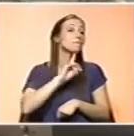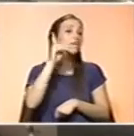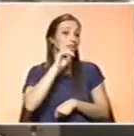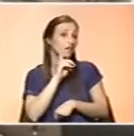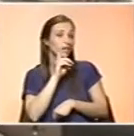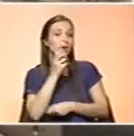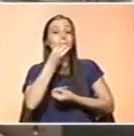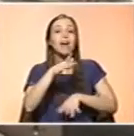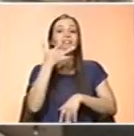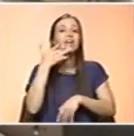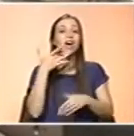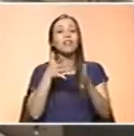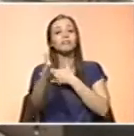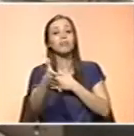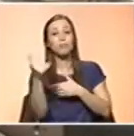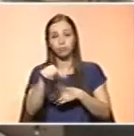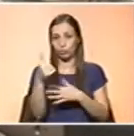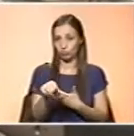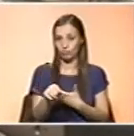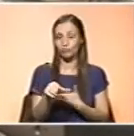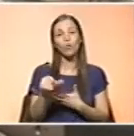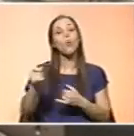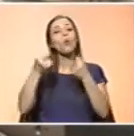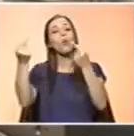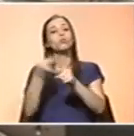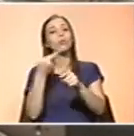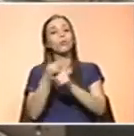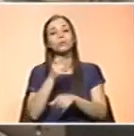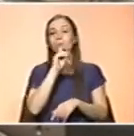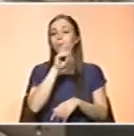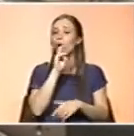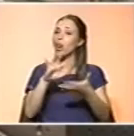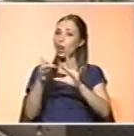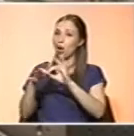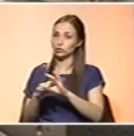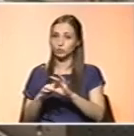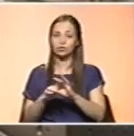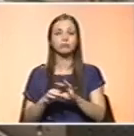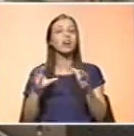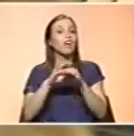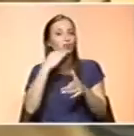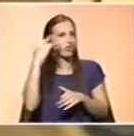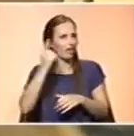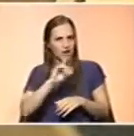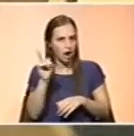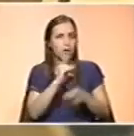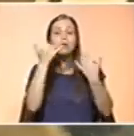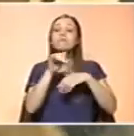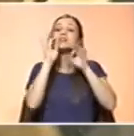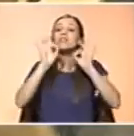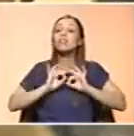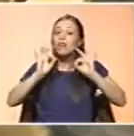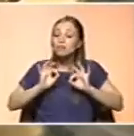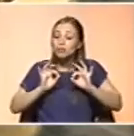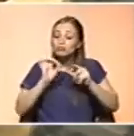através da menstruação. Outro caso em que os suplementos poderão fazer sentido não se prende com a idade, mas com dietas muito